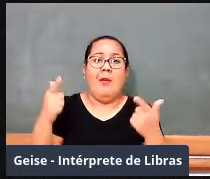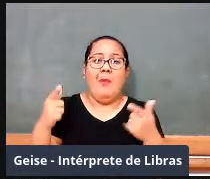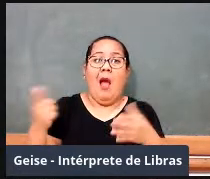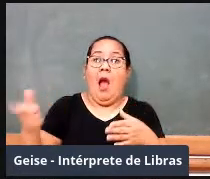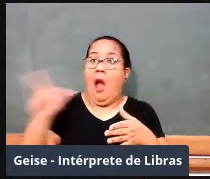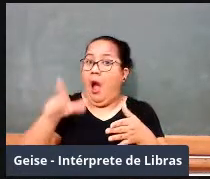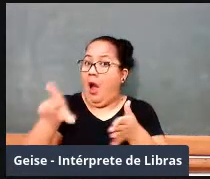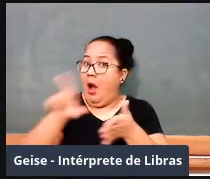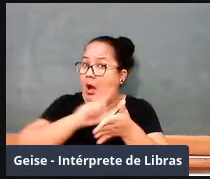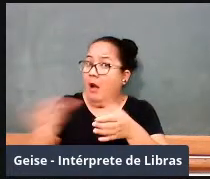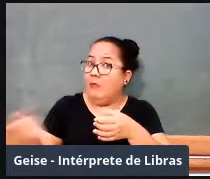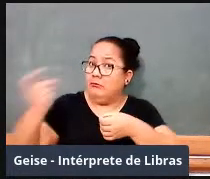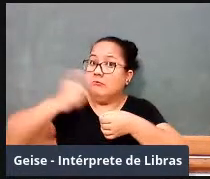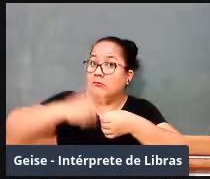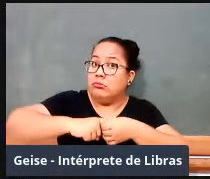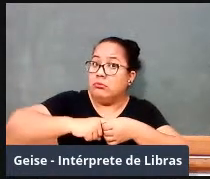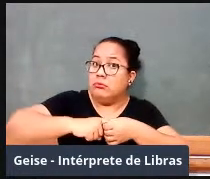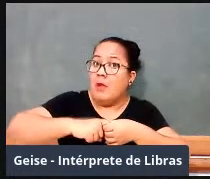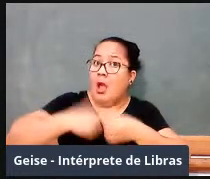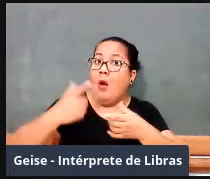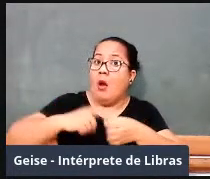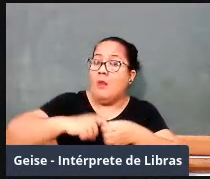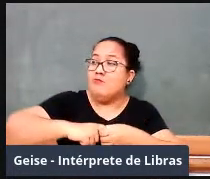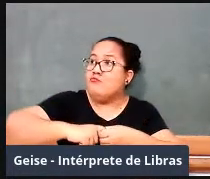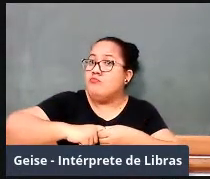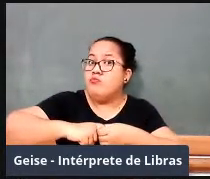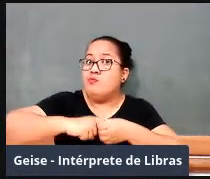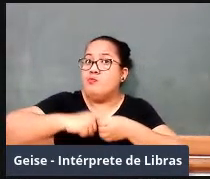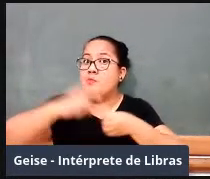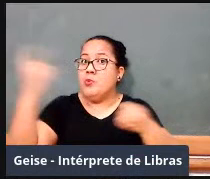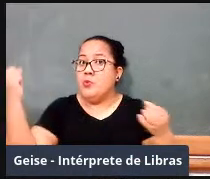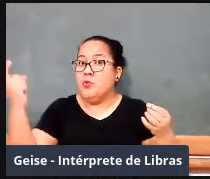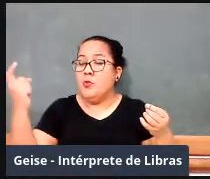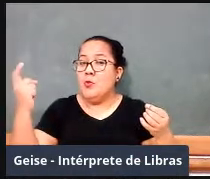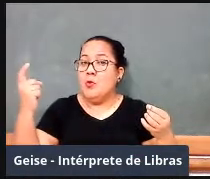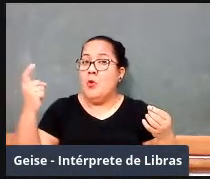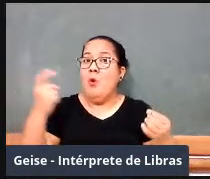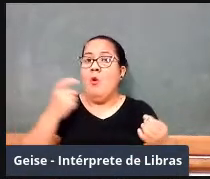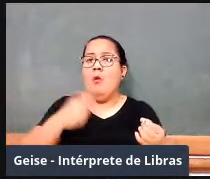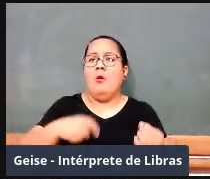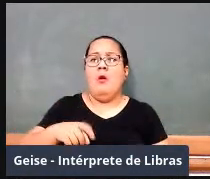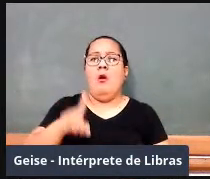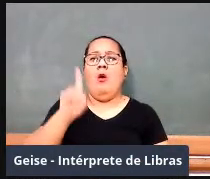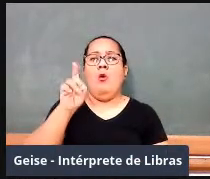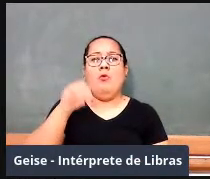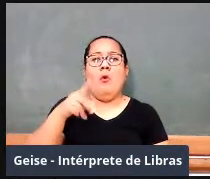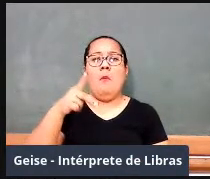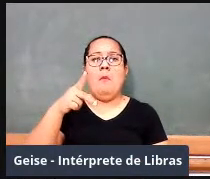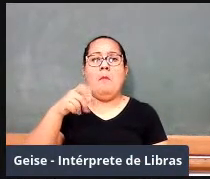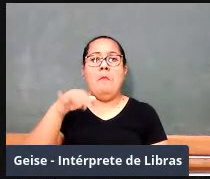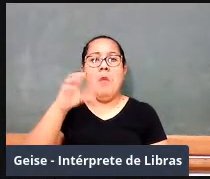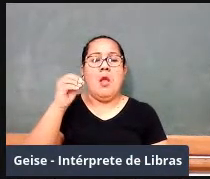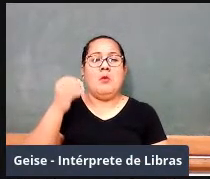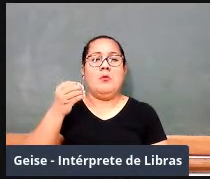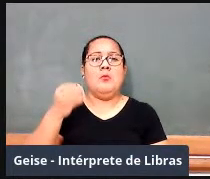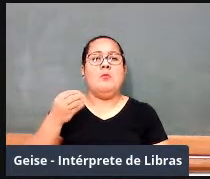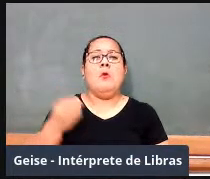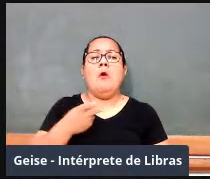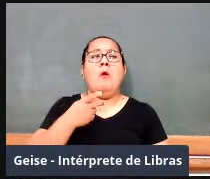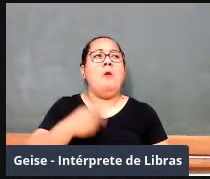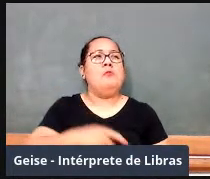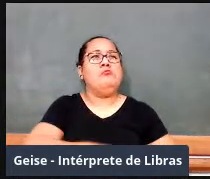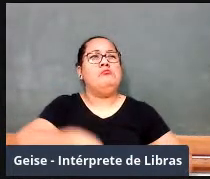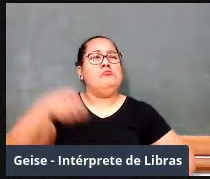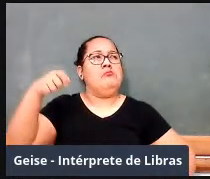Pedro I rompe relações com Portugal, proclama a independência do Brasil, e uma das primeiras discussões